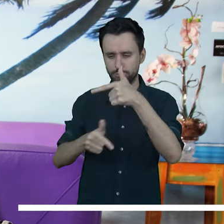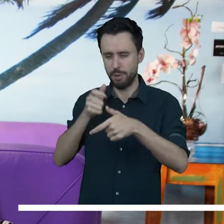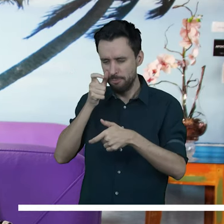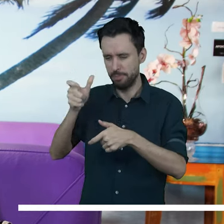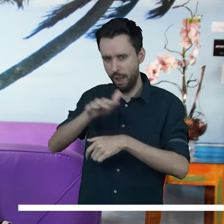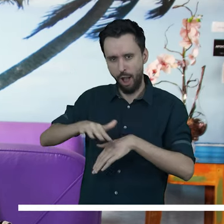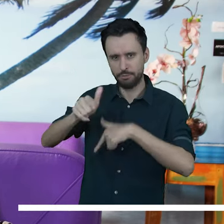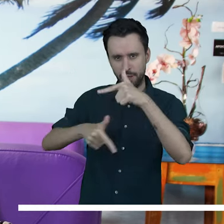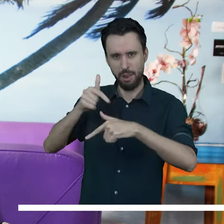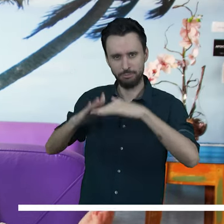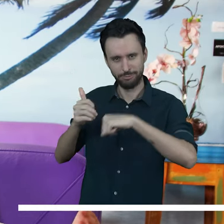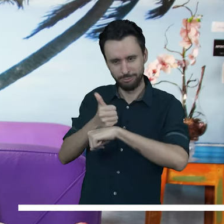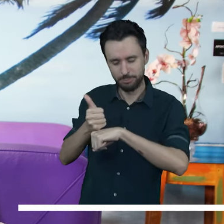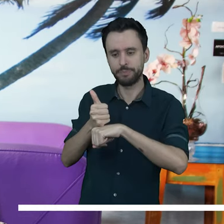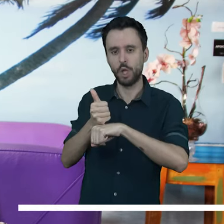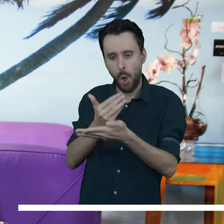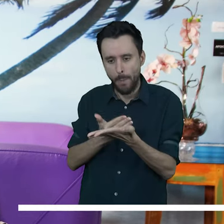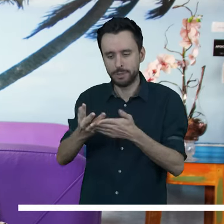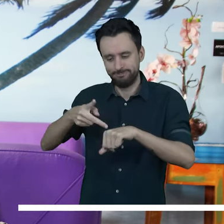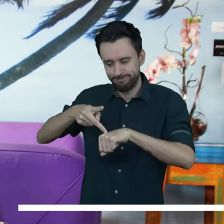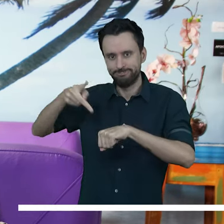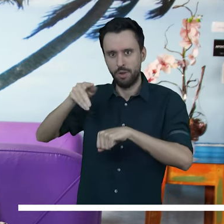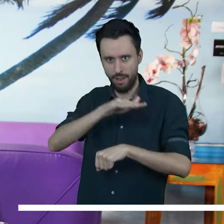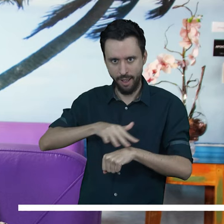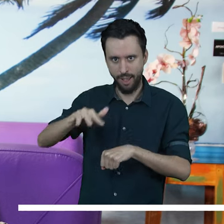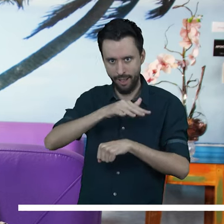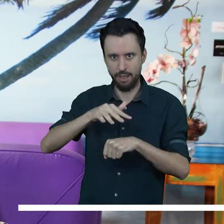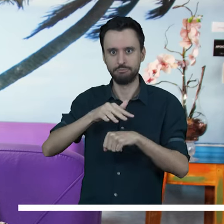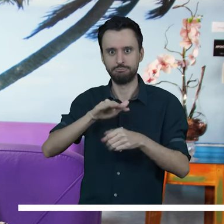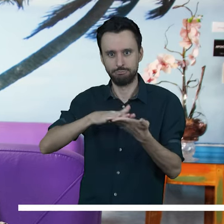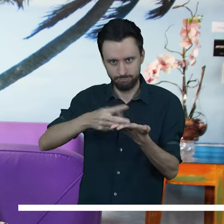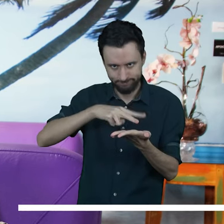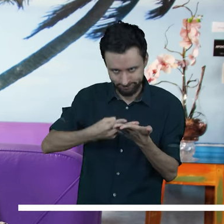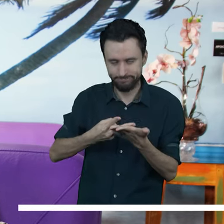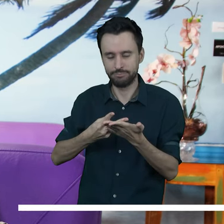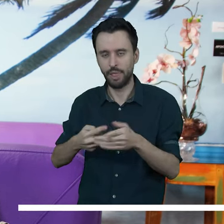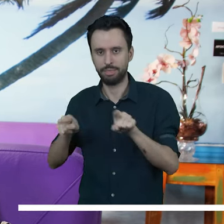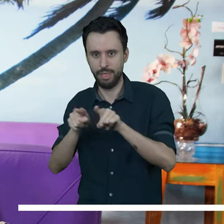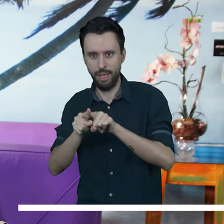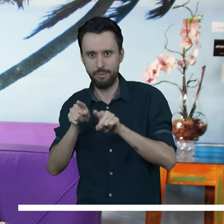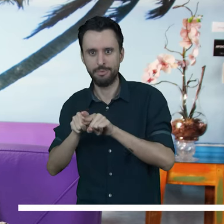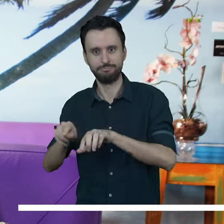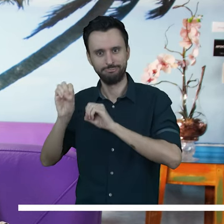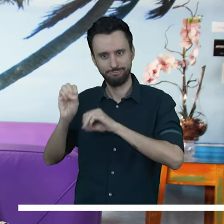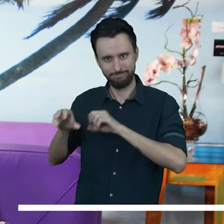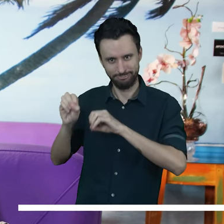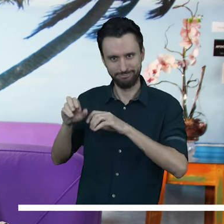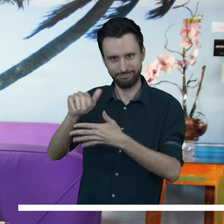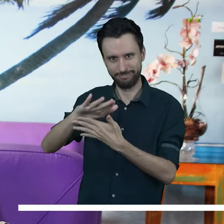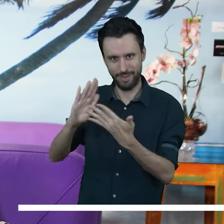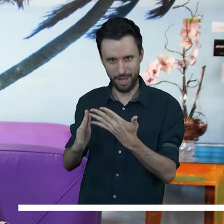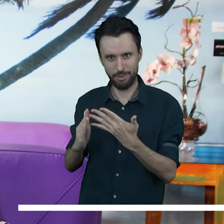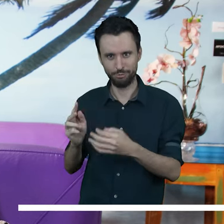profissional. Então, eu cursei a pós de tradução e interpretação Libras Portugueses da Uníntese e a de docência de